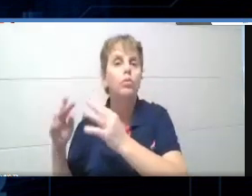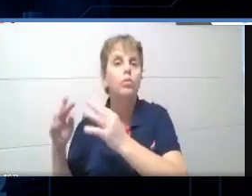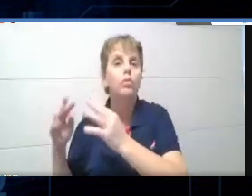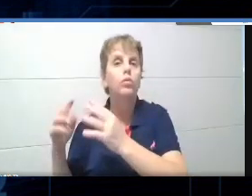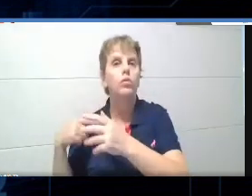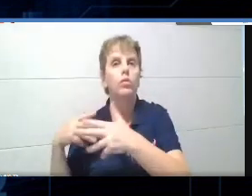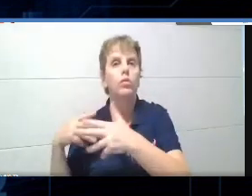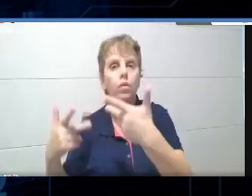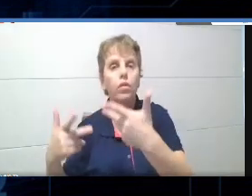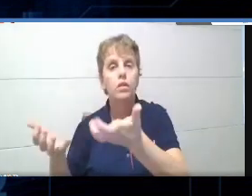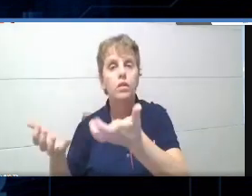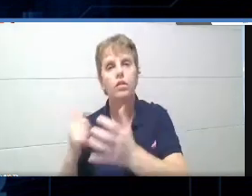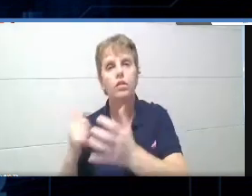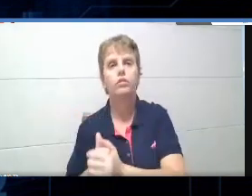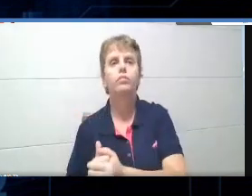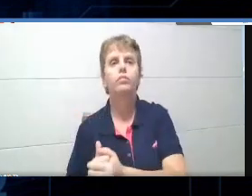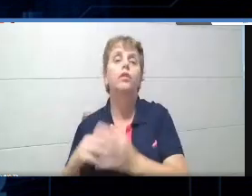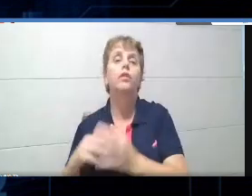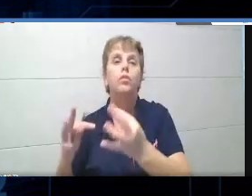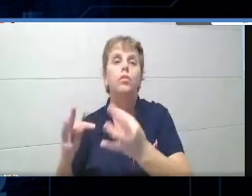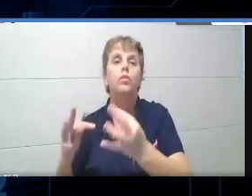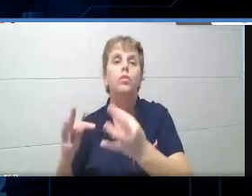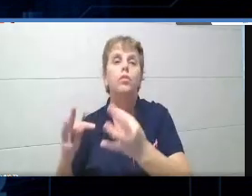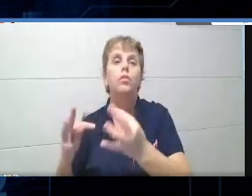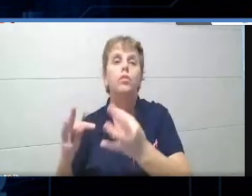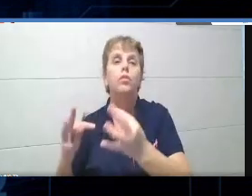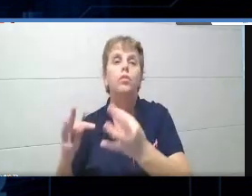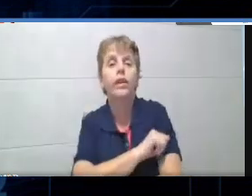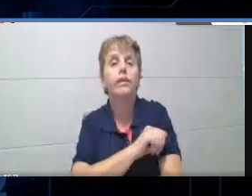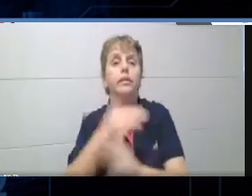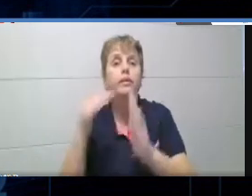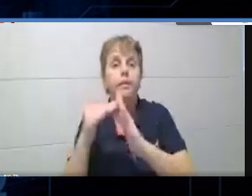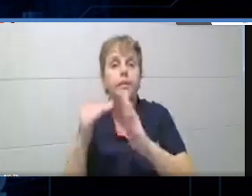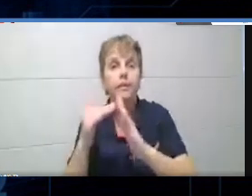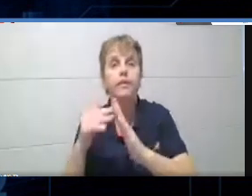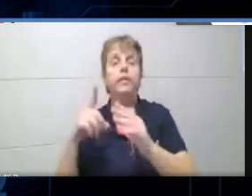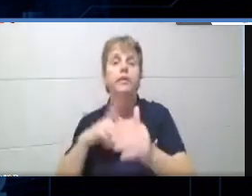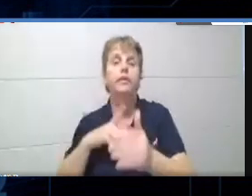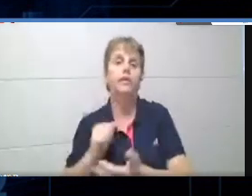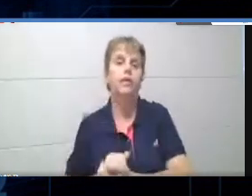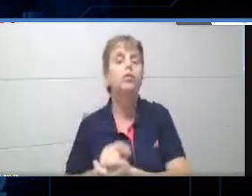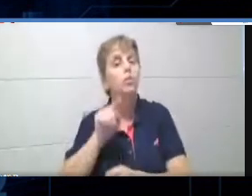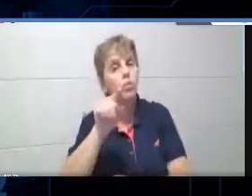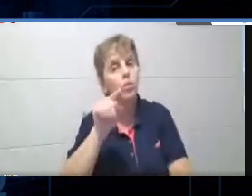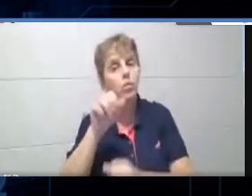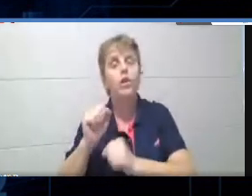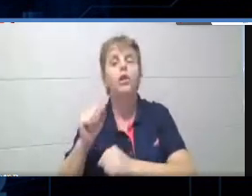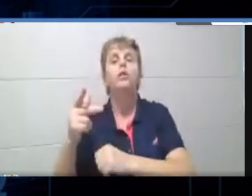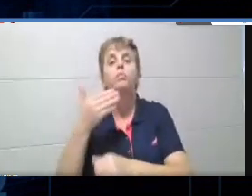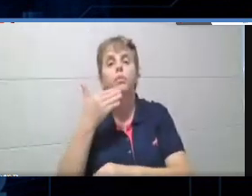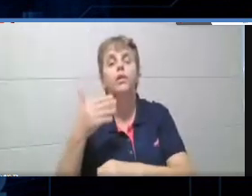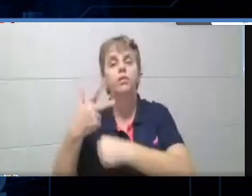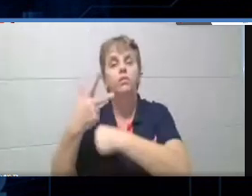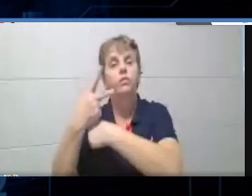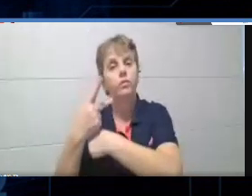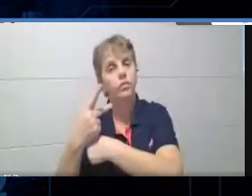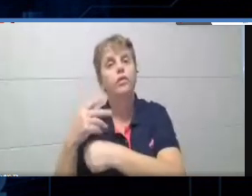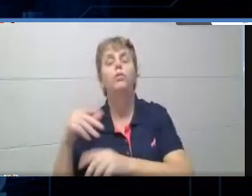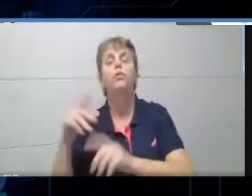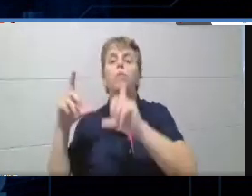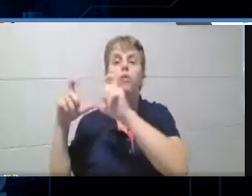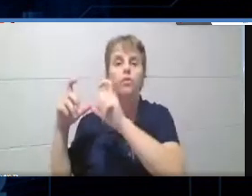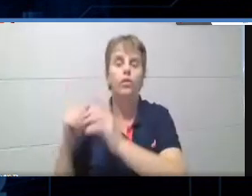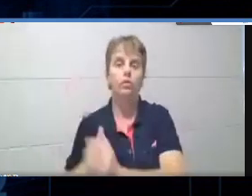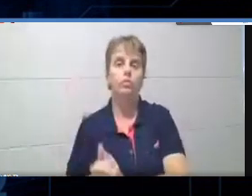isso aqui são coisas que os alunos têm em casa, você pode pedir pra ele fazer um vídeo, uma foto, e aí, por exemplo,